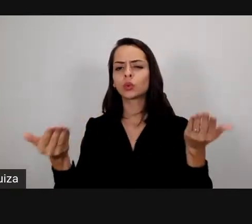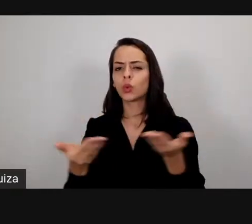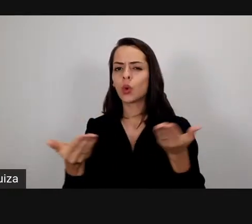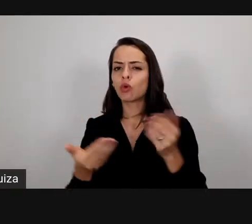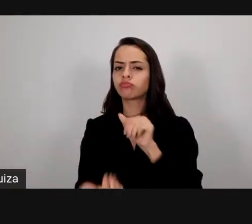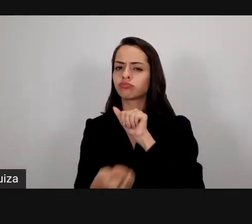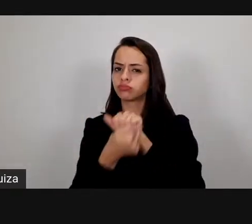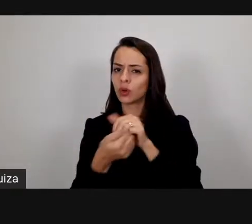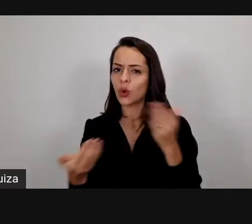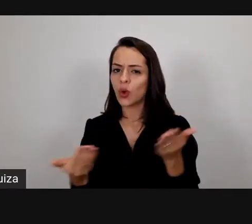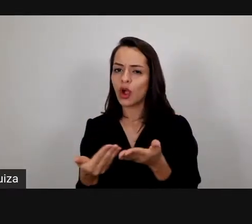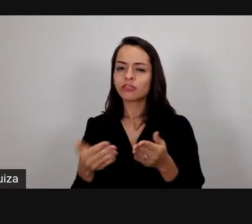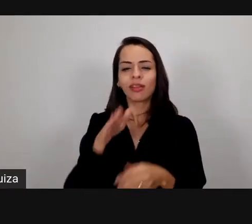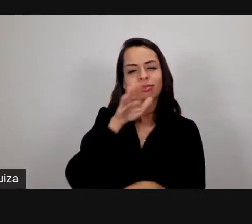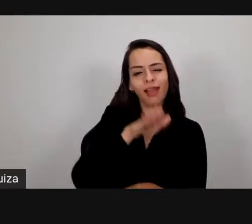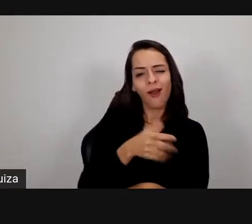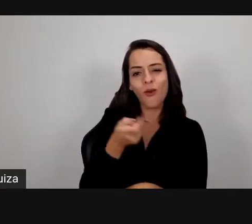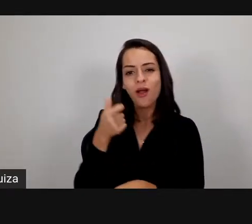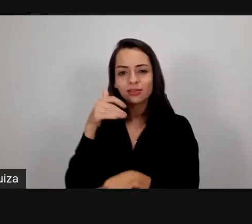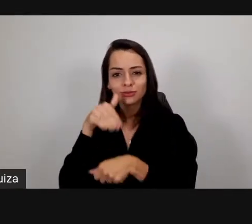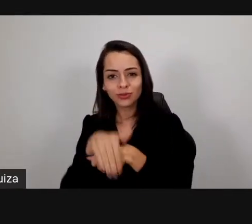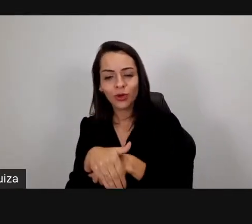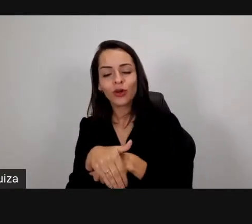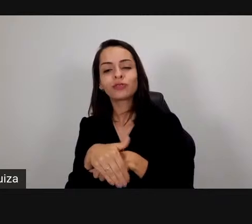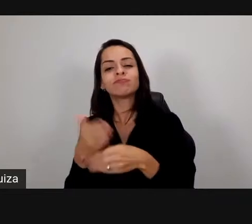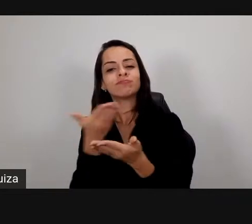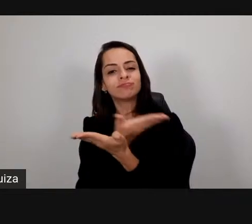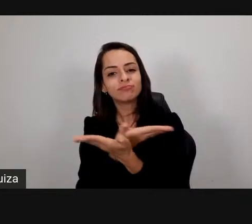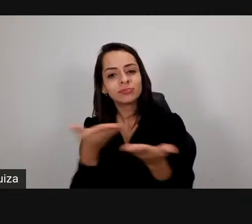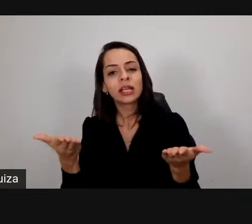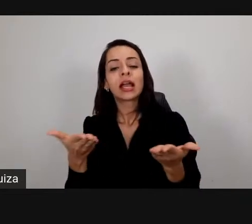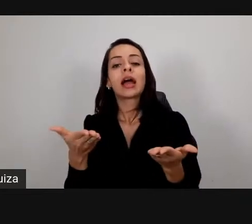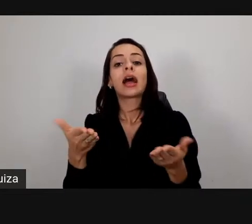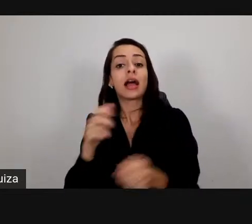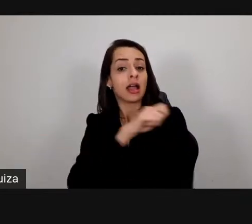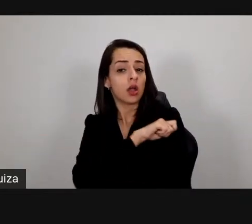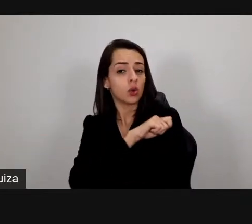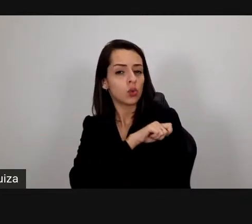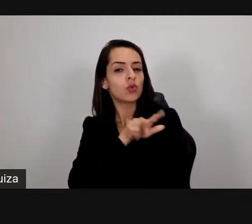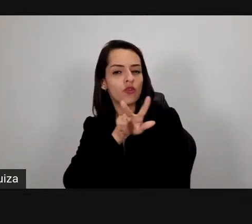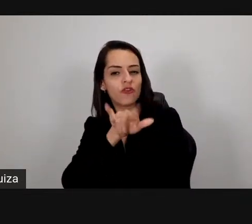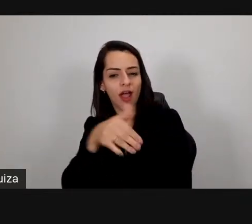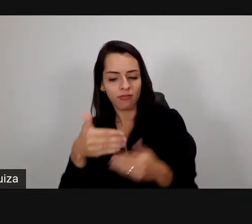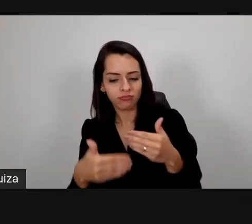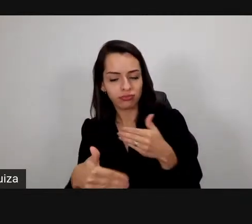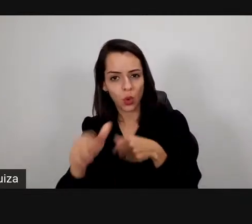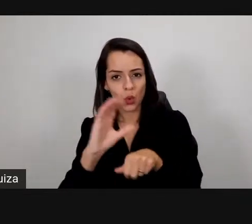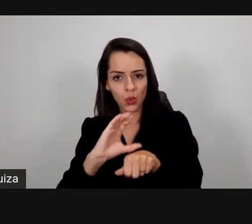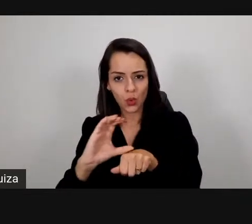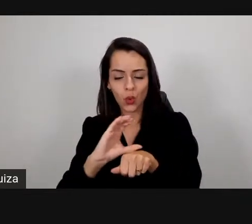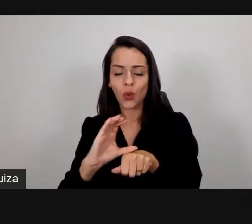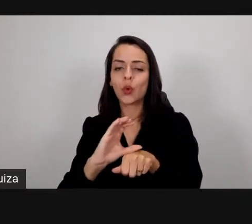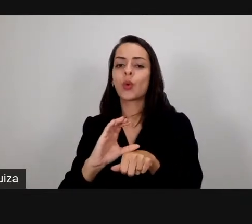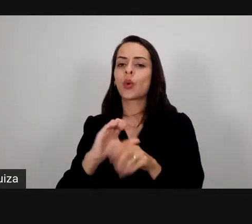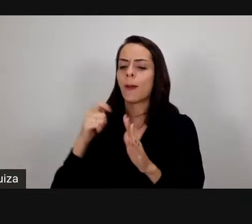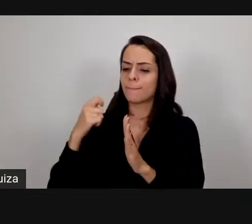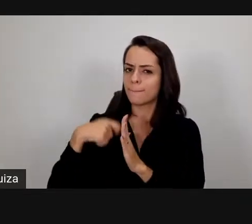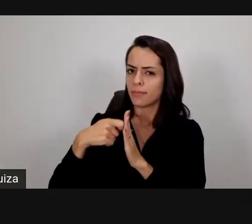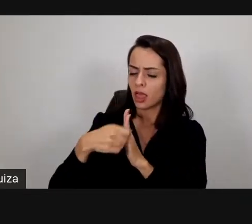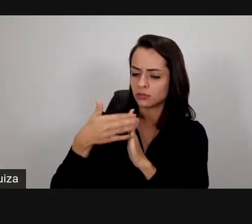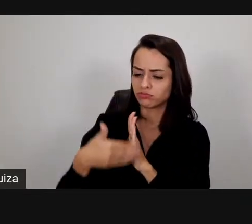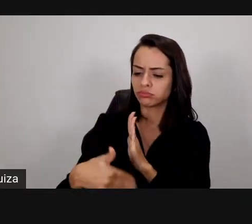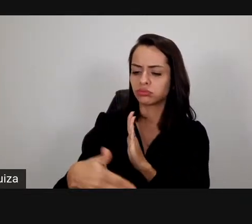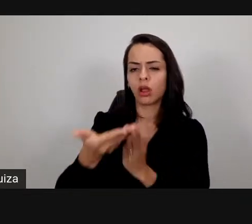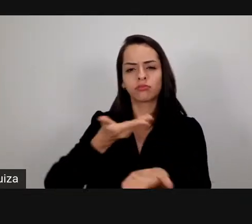início de noite a todos vocês cursistas que farão o curso certamente serão meses de muita troca de